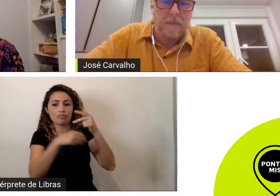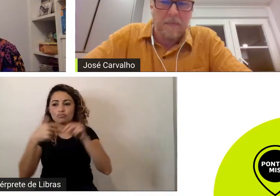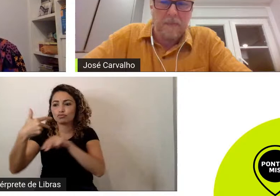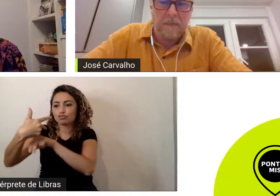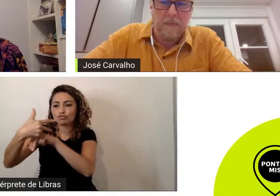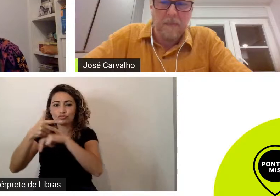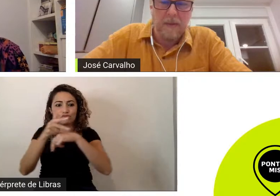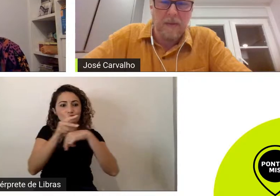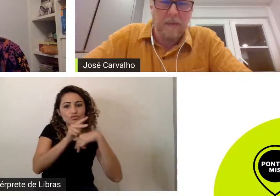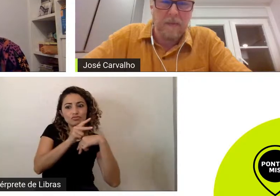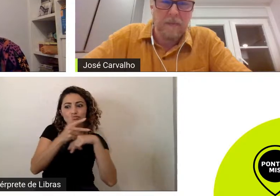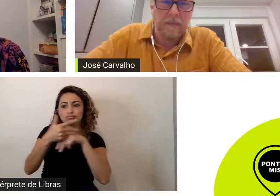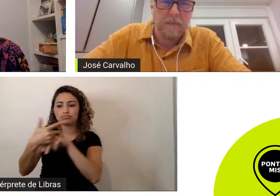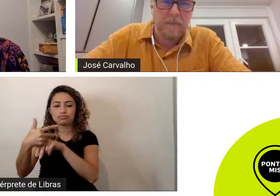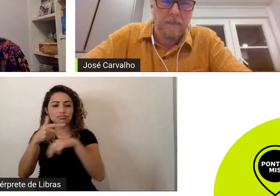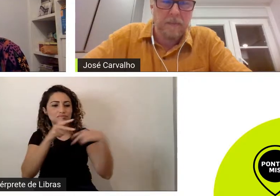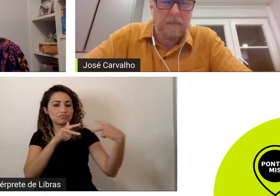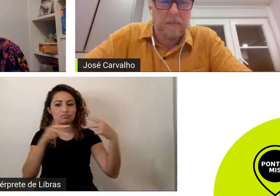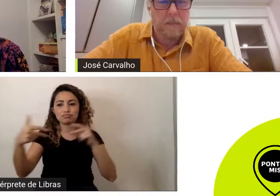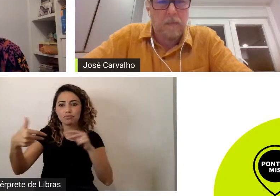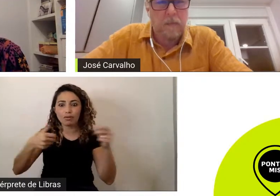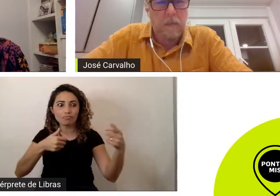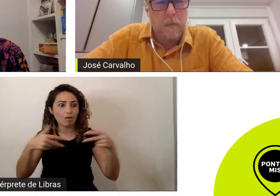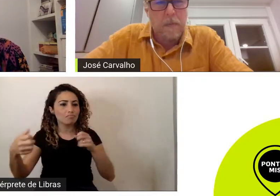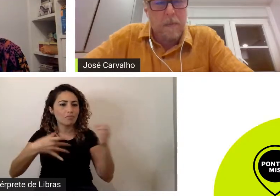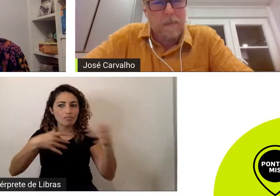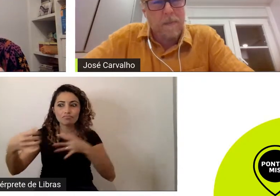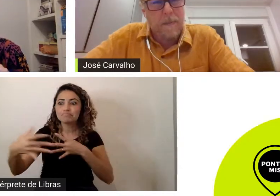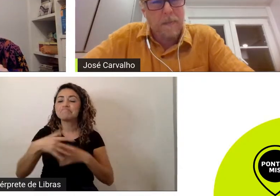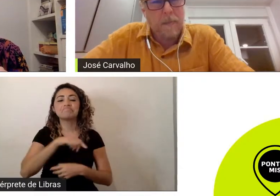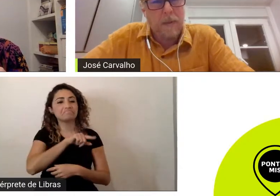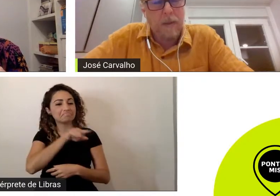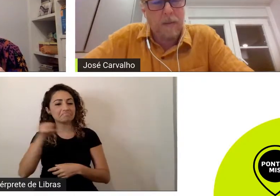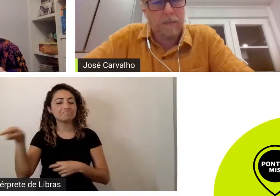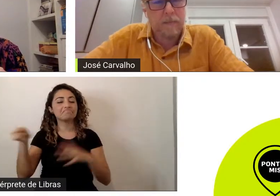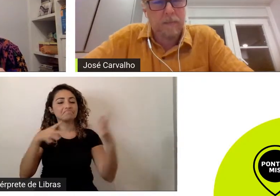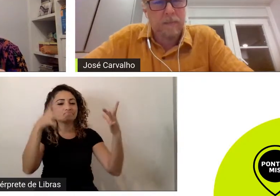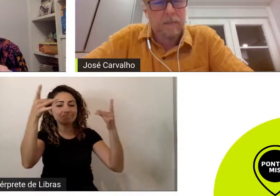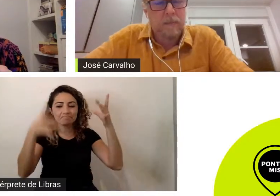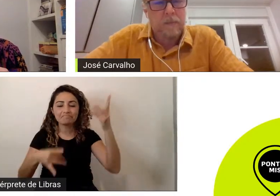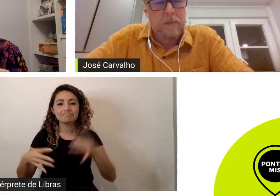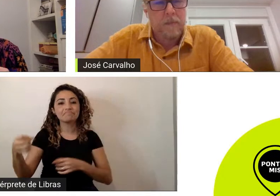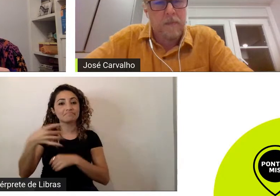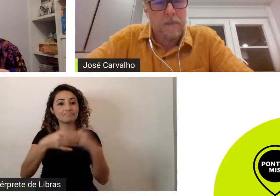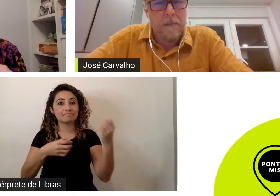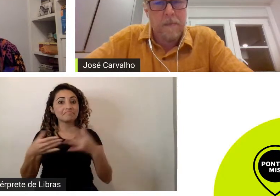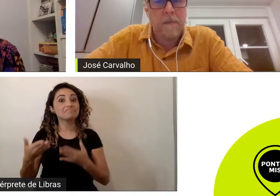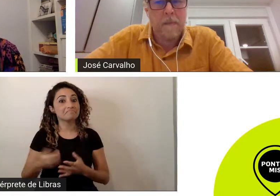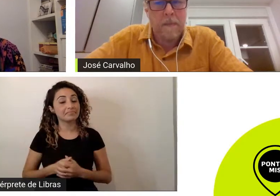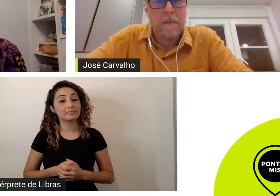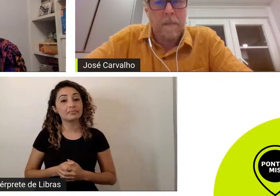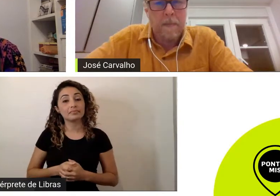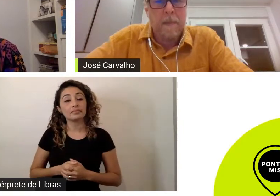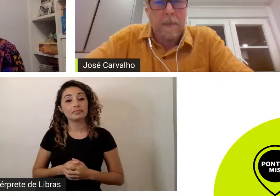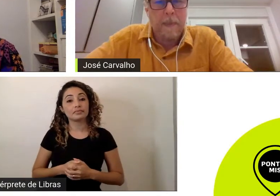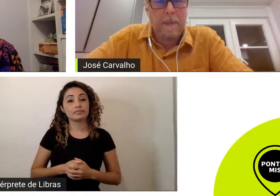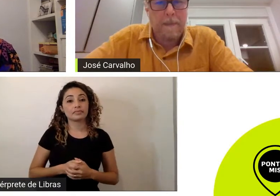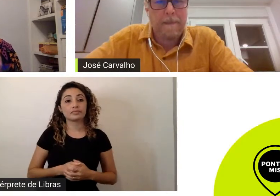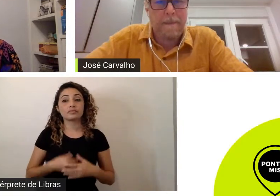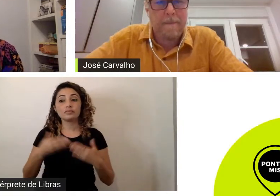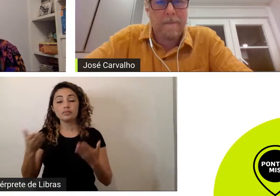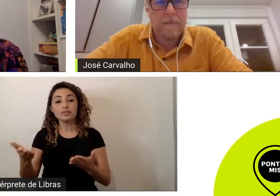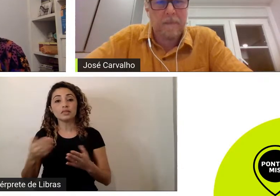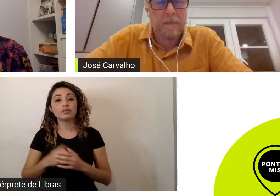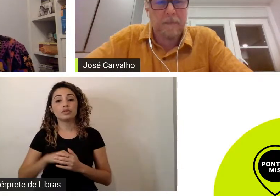sentidos e eu acho que é isso também que dispara essa exposição que marcou o MIS porque